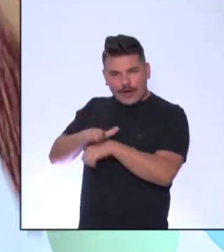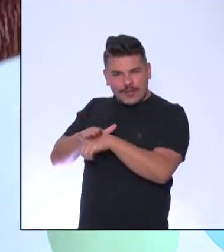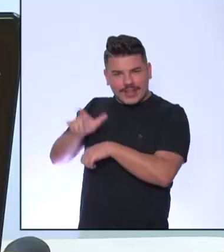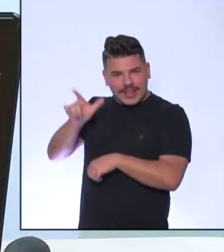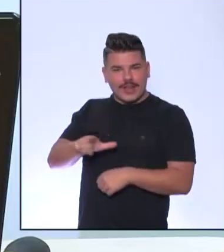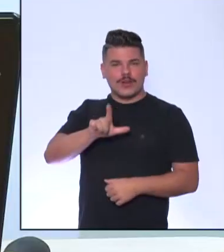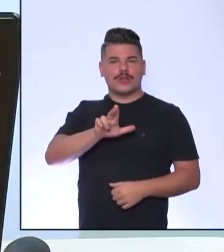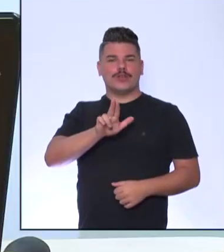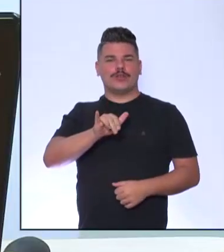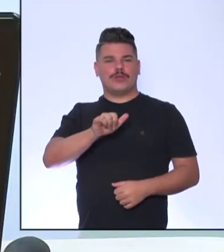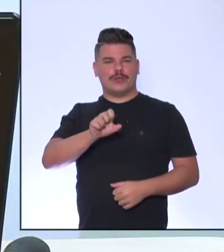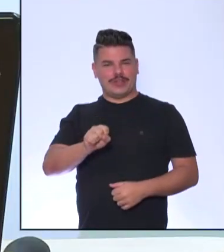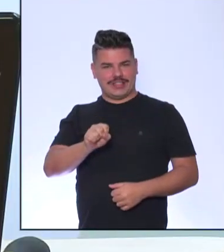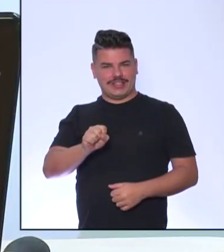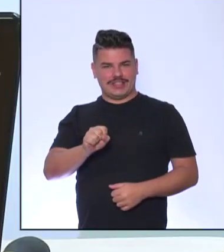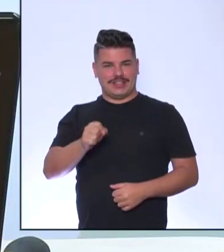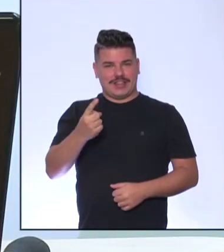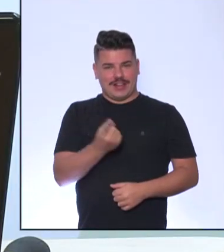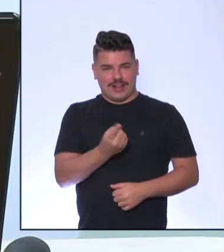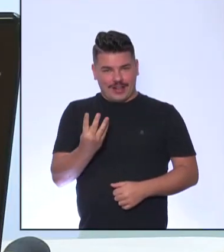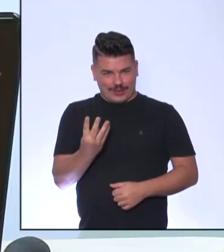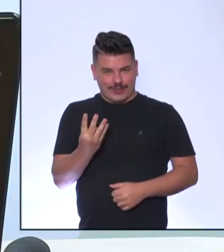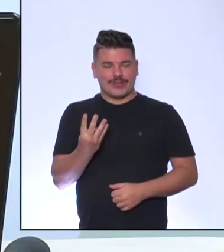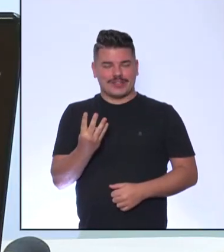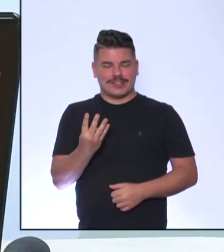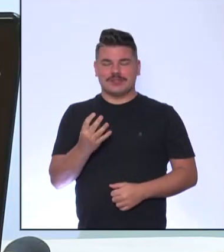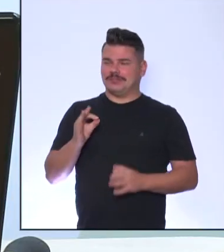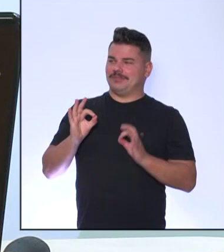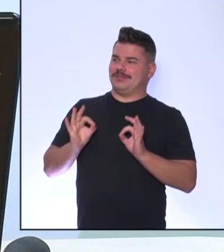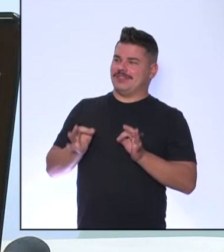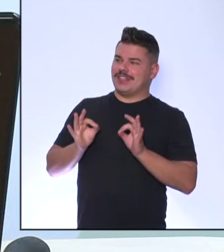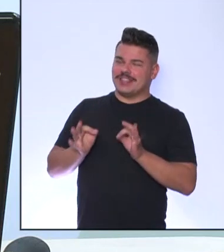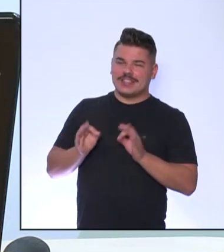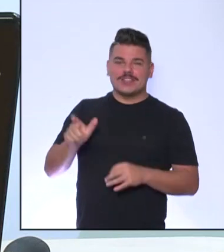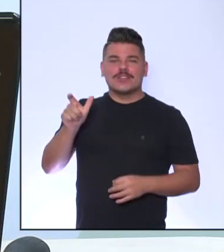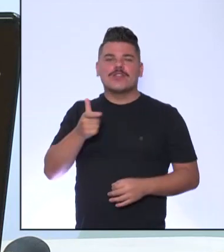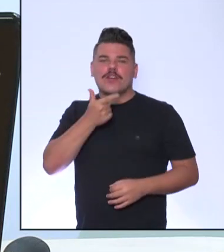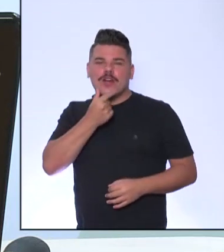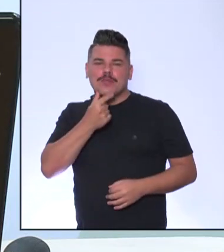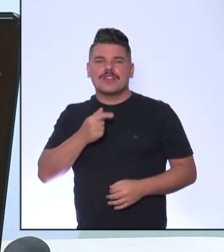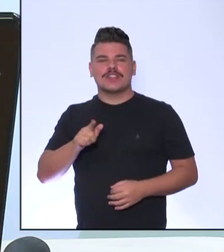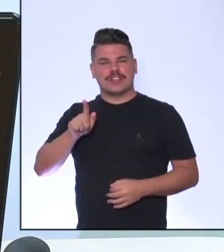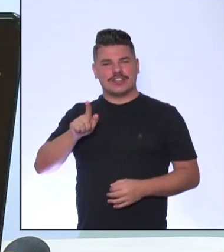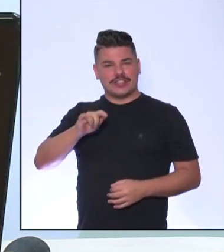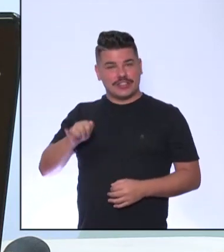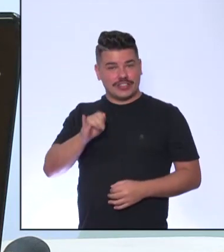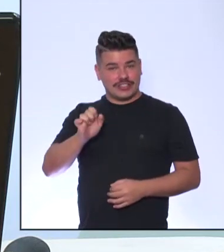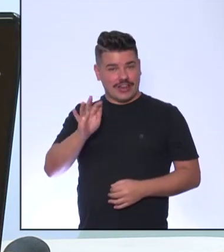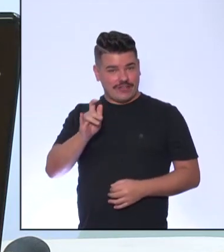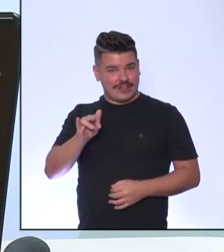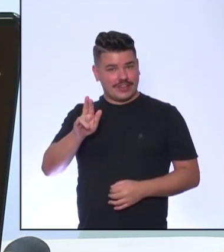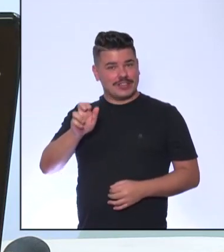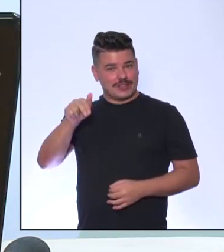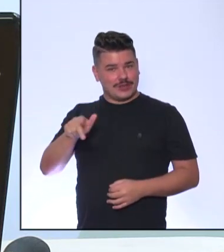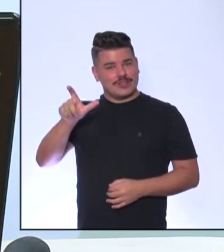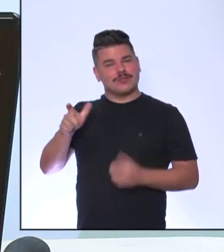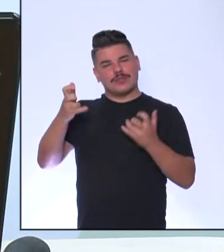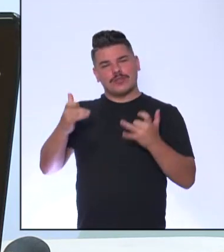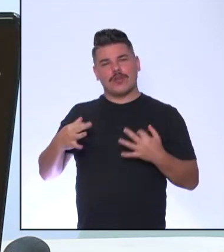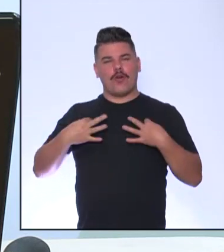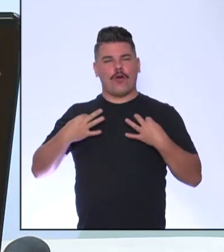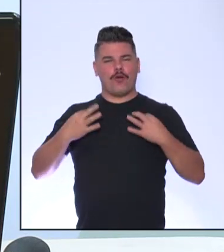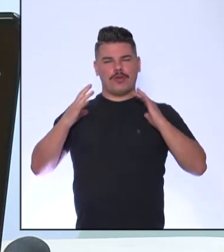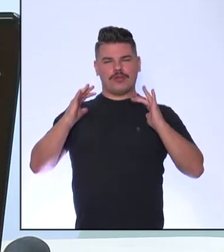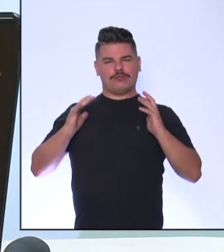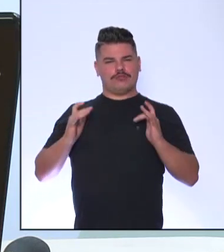Certíssimo A gente tentou O Gerson Que fez a charge Ele tentou retratar O Luiz XIV Pelas vestimentas reais